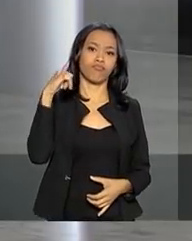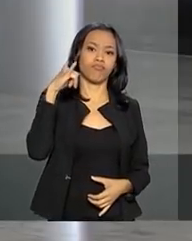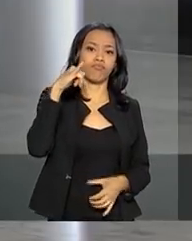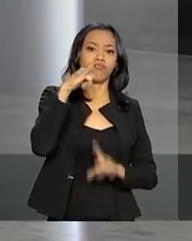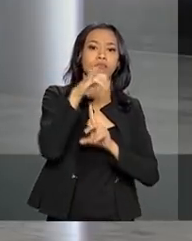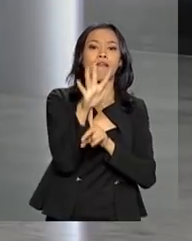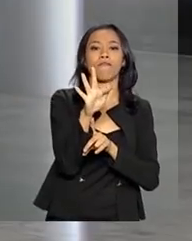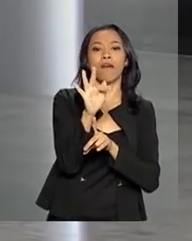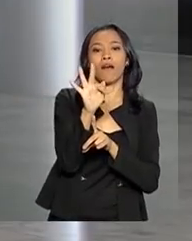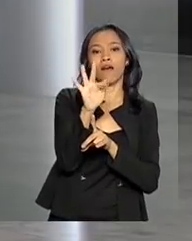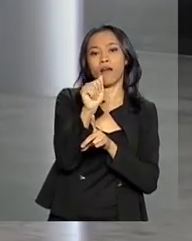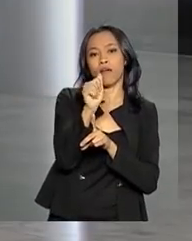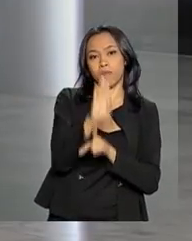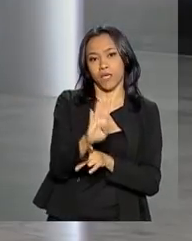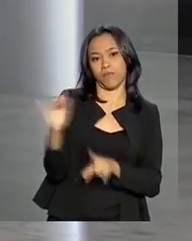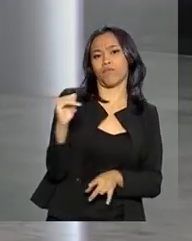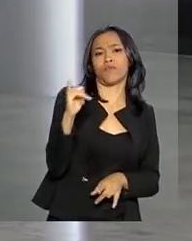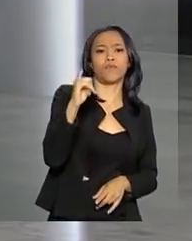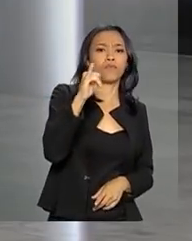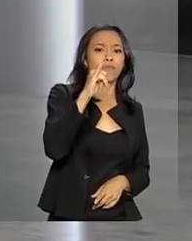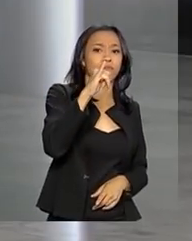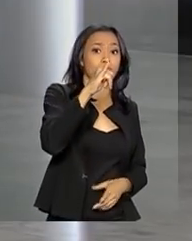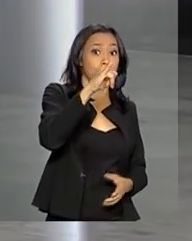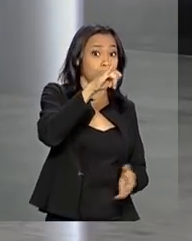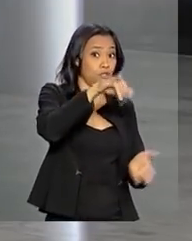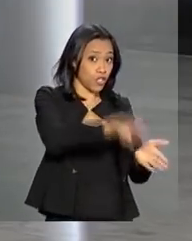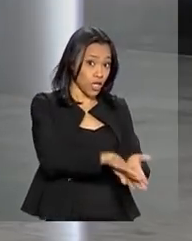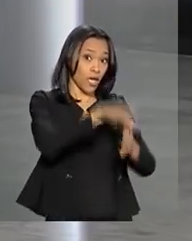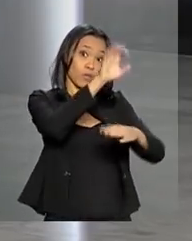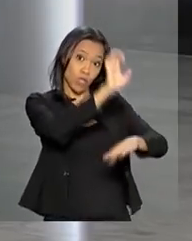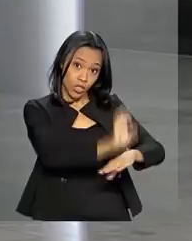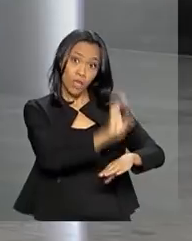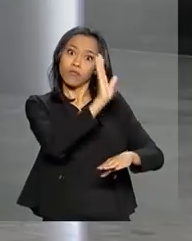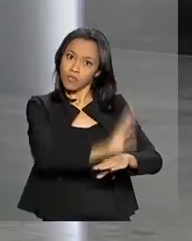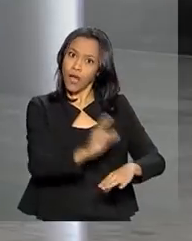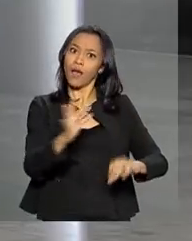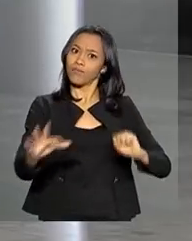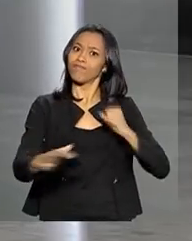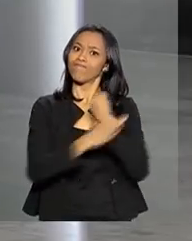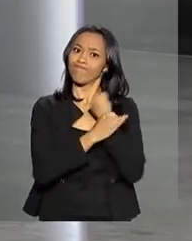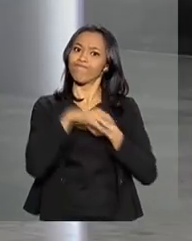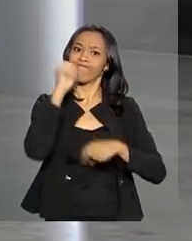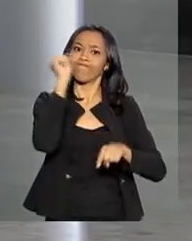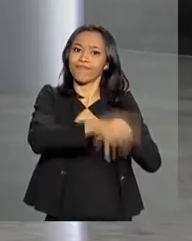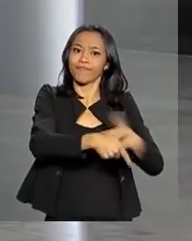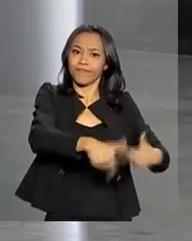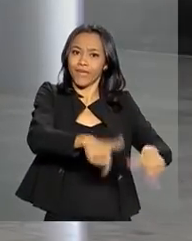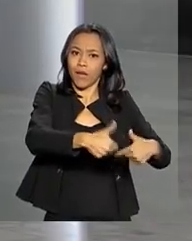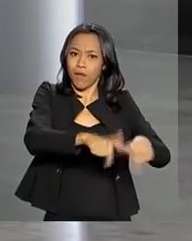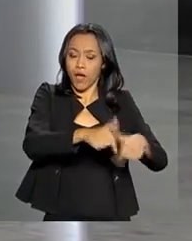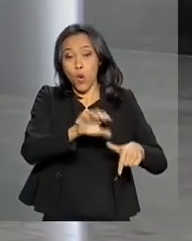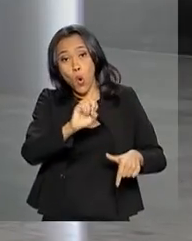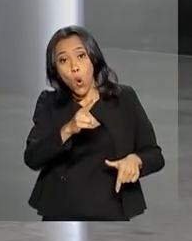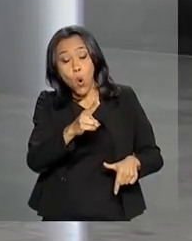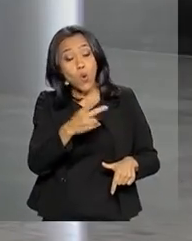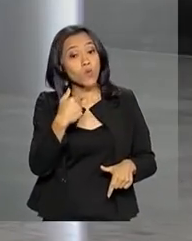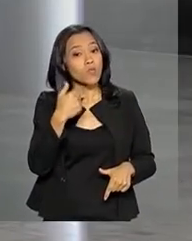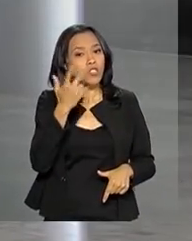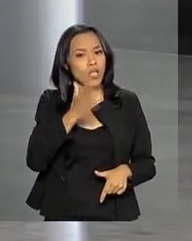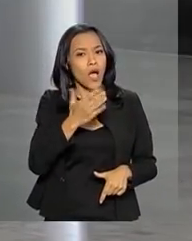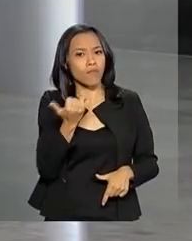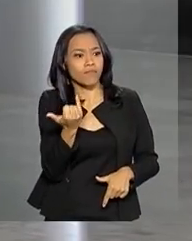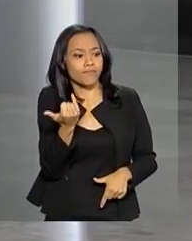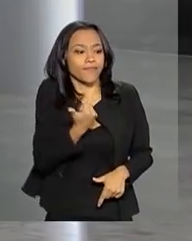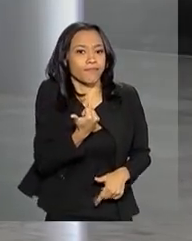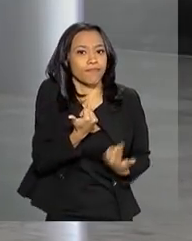Aérea Brasileira e eles vão chegar ao Estado já com vagas de emprego garantidas ou pelo menos indicações. Esta